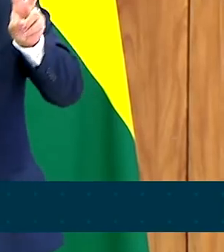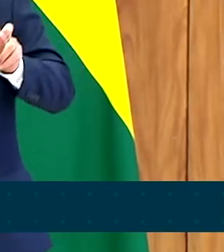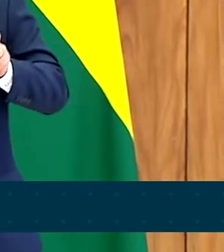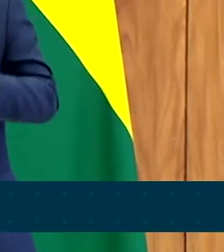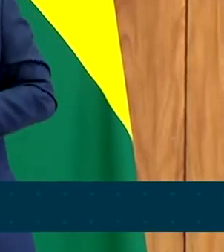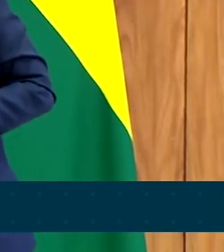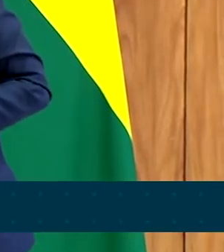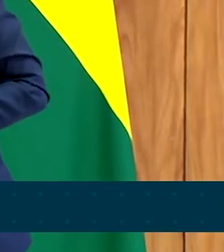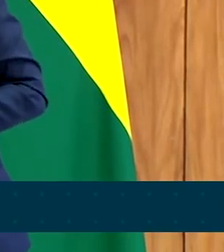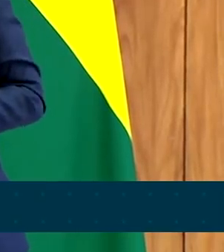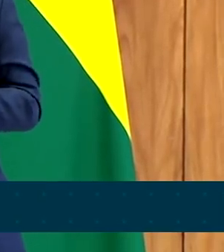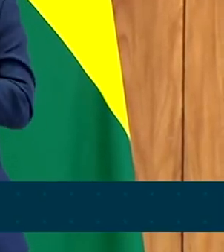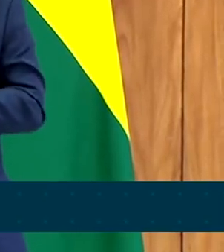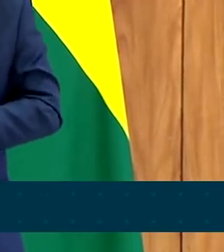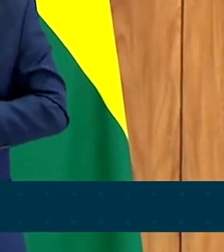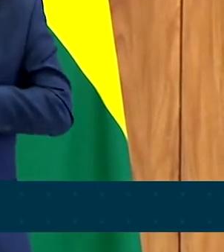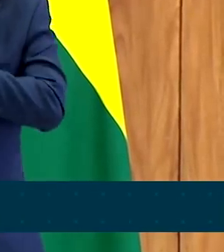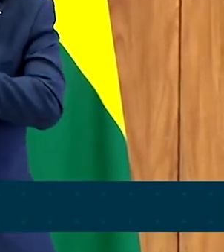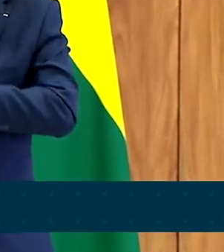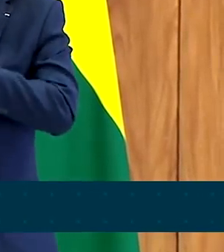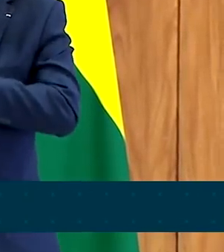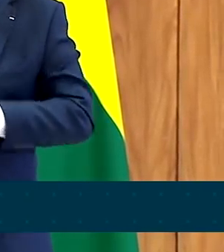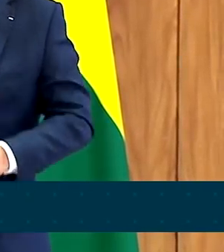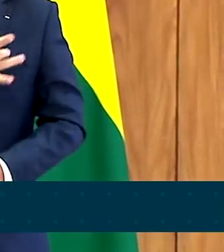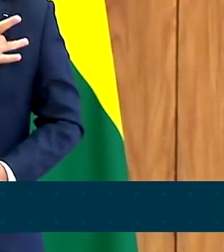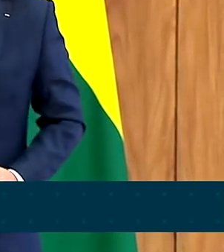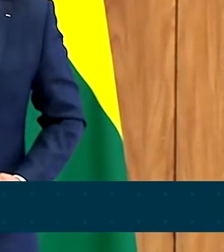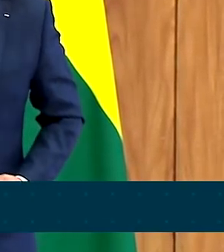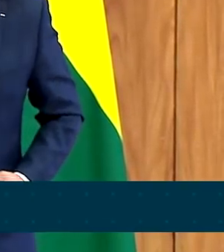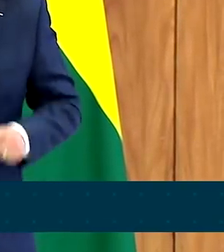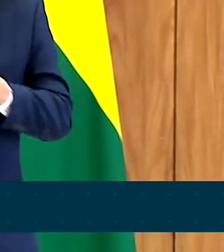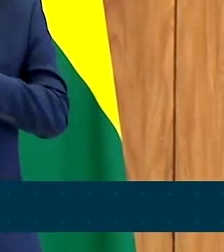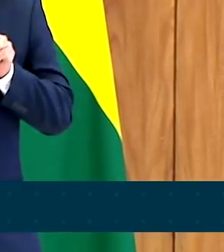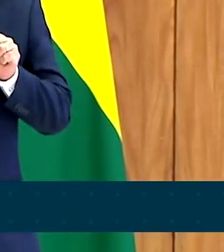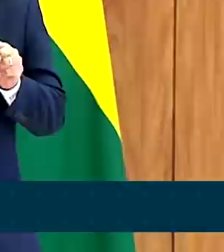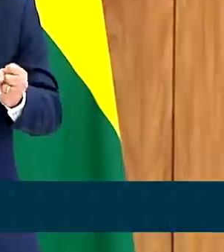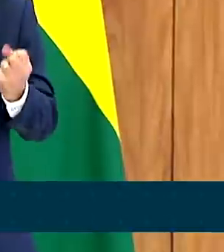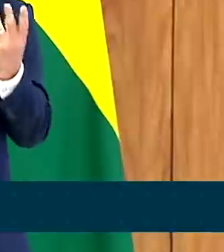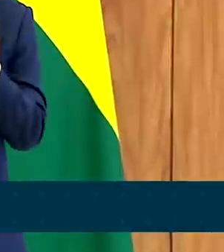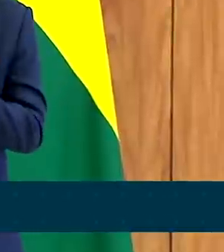como agricultura, saúde e defesa.